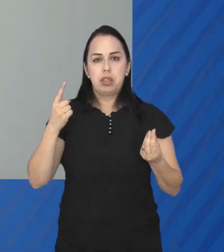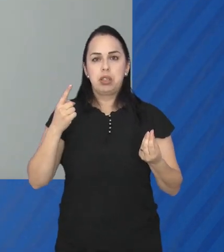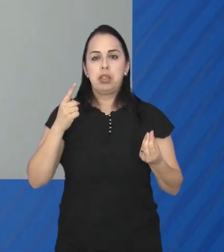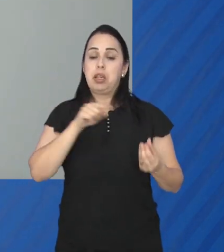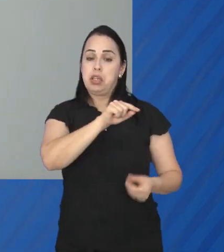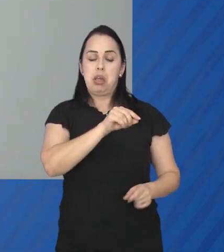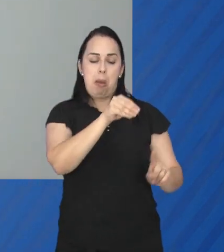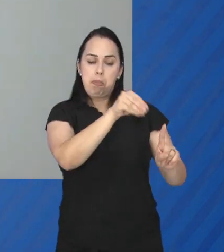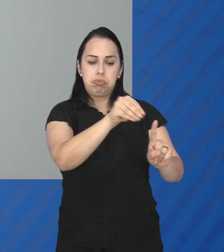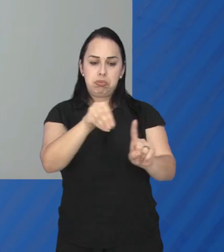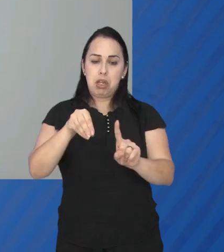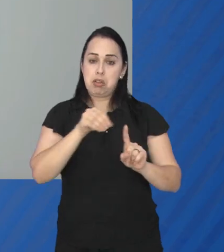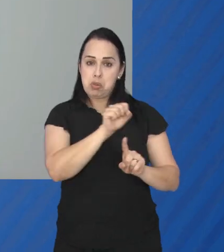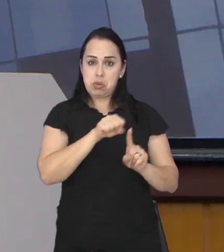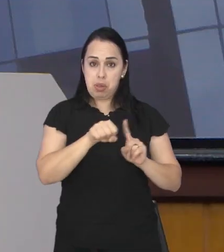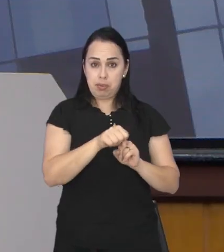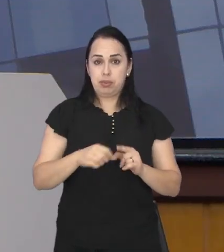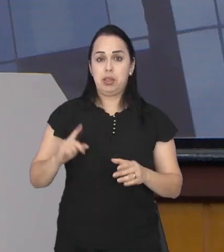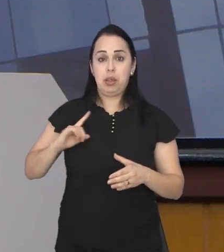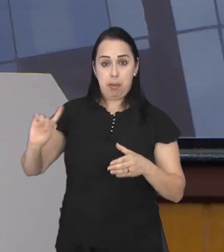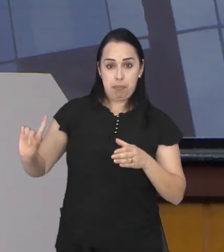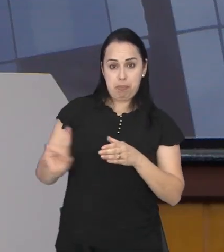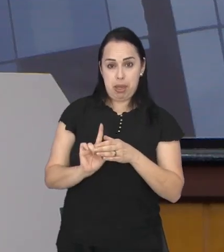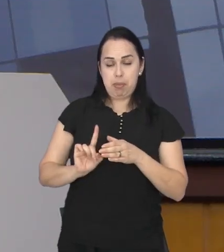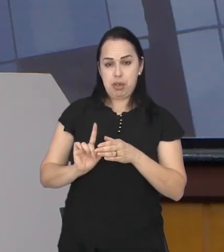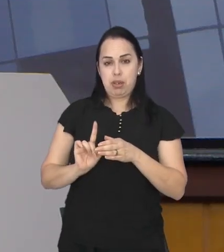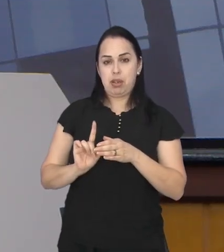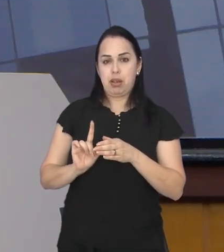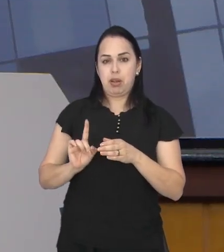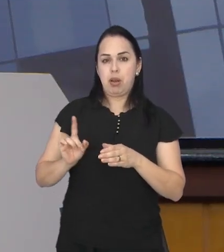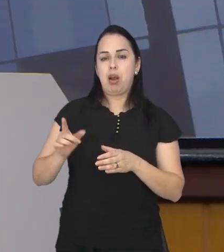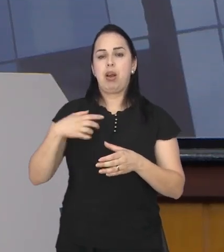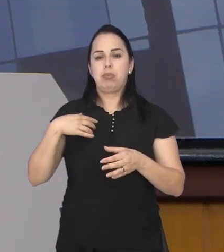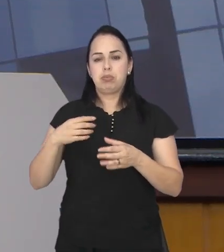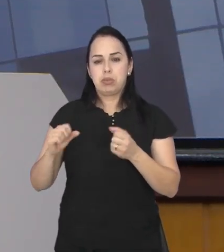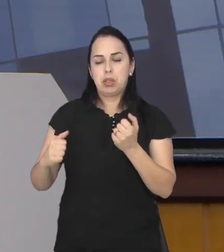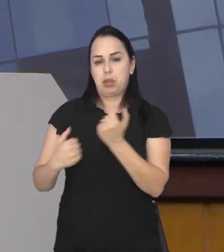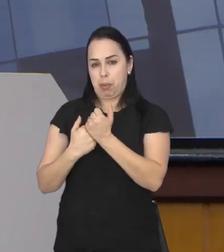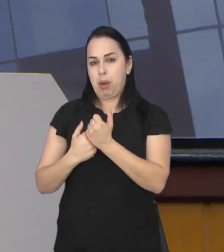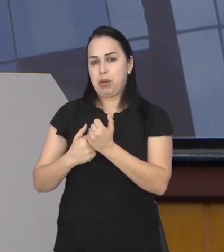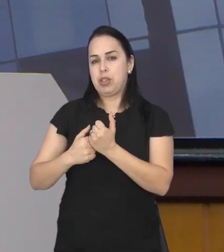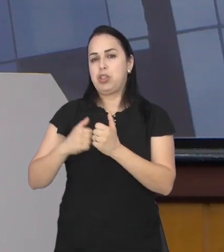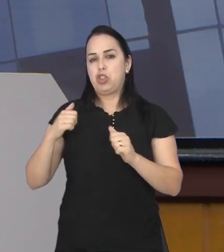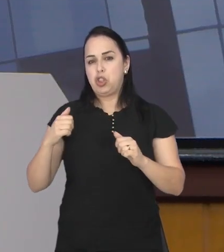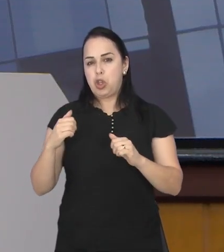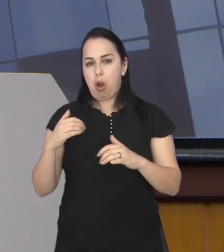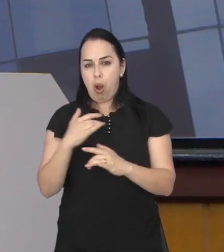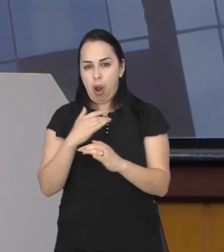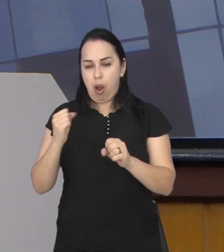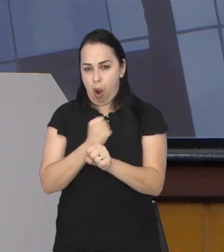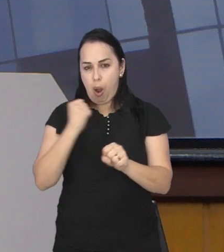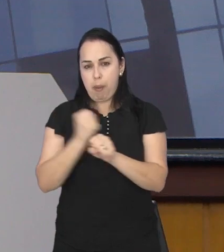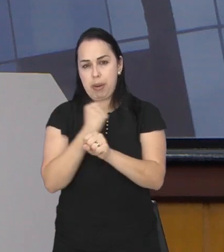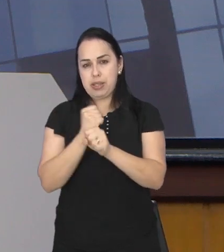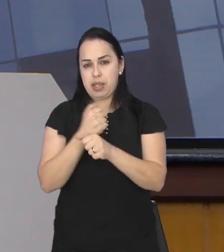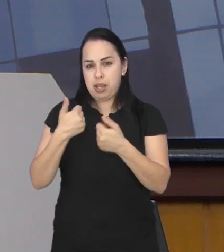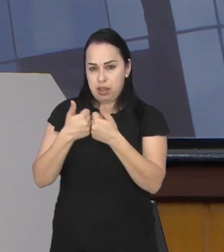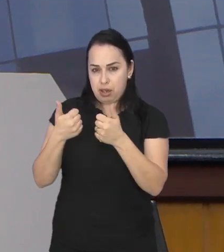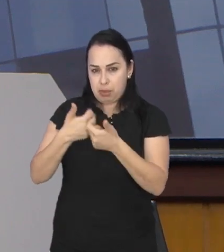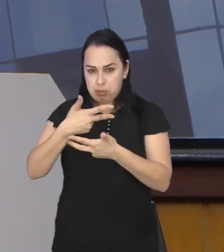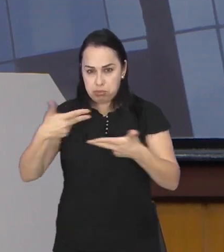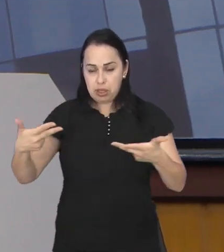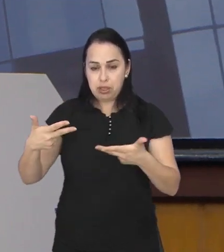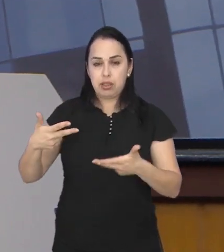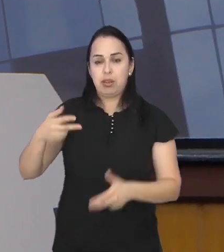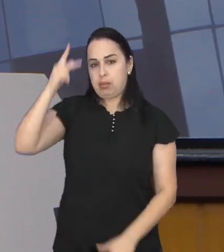vulnerabilidade social. Membro da Comissão Permanente de Planejamento Urbano, Obras e Transportes, o vereador